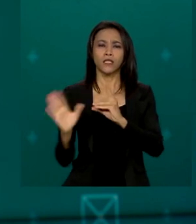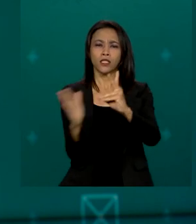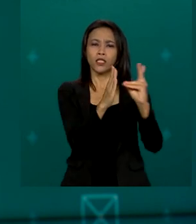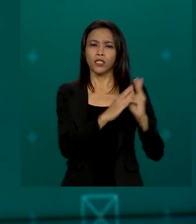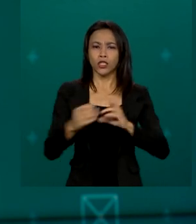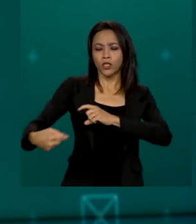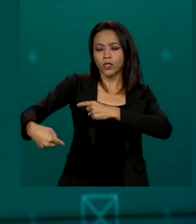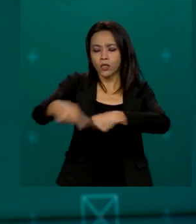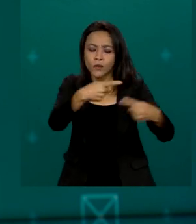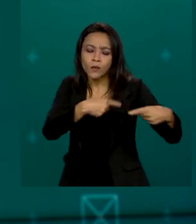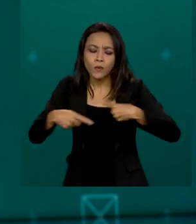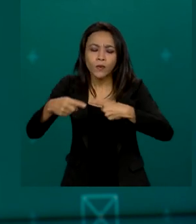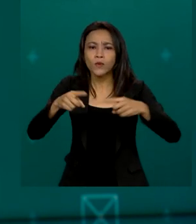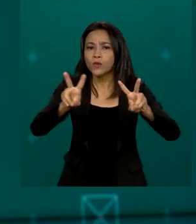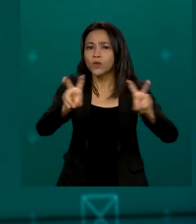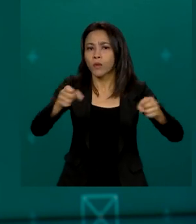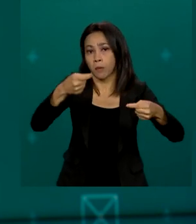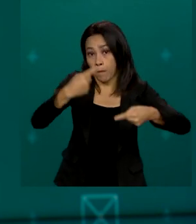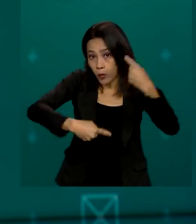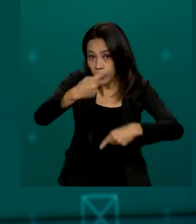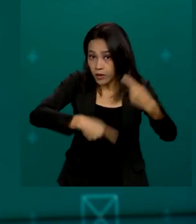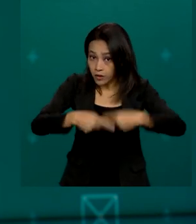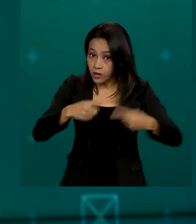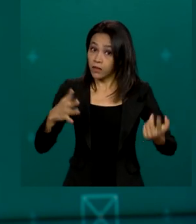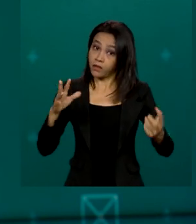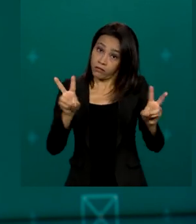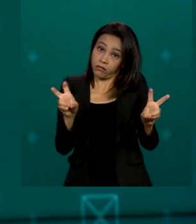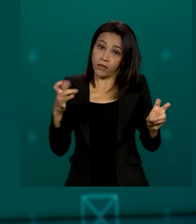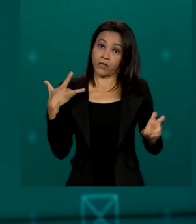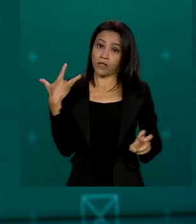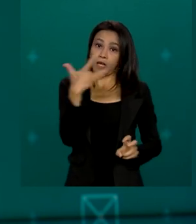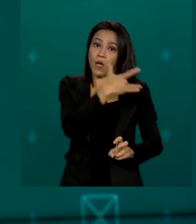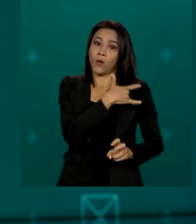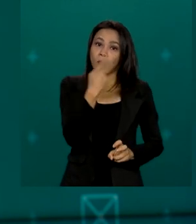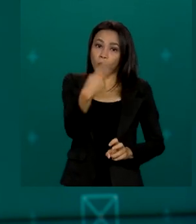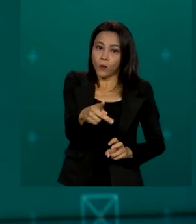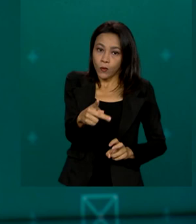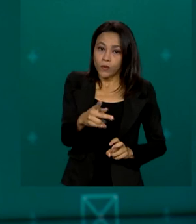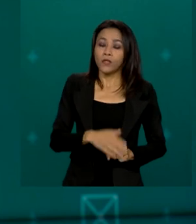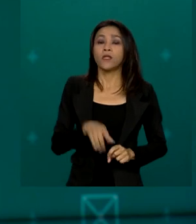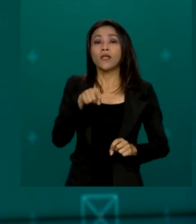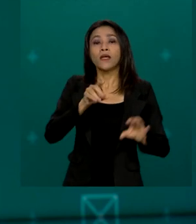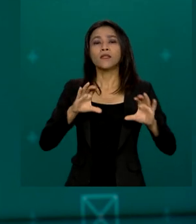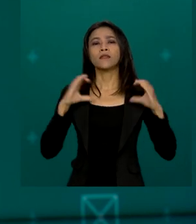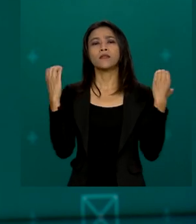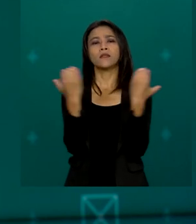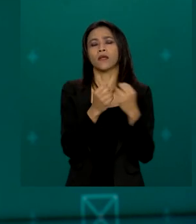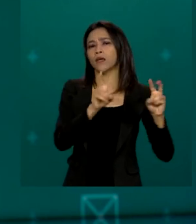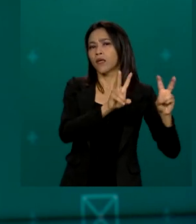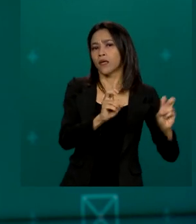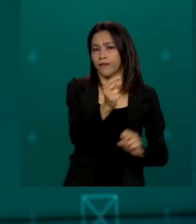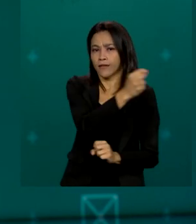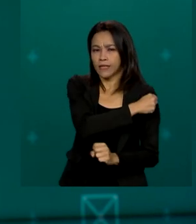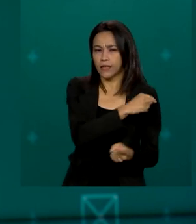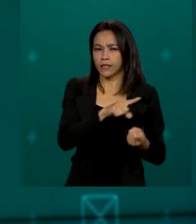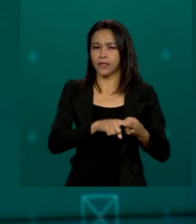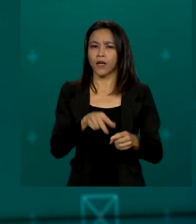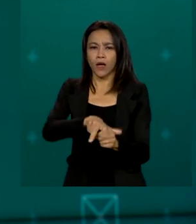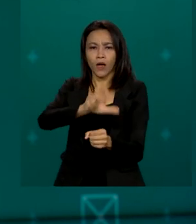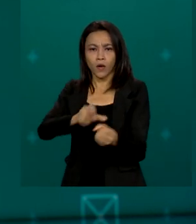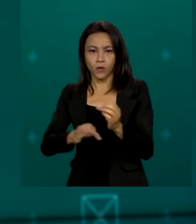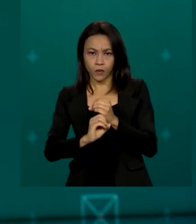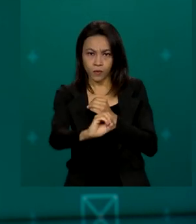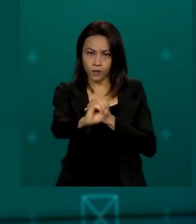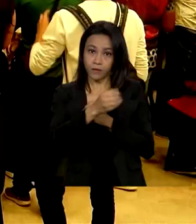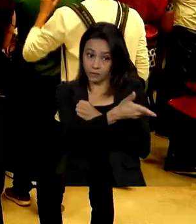públicas na Conferência Nacional de Saúde Indígena. Na abertura do encontro, os destaques foram vacinação e saneamento básico nas